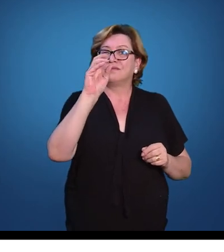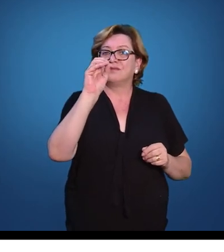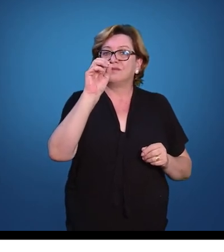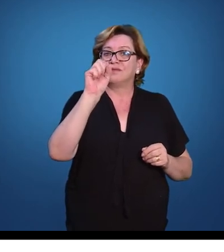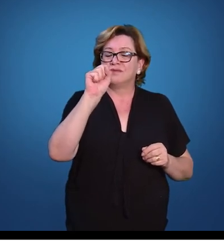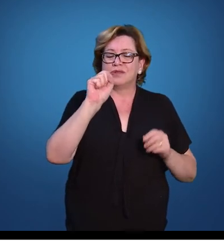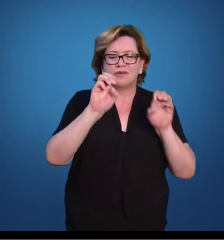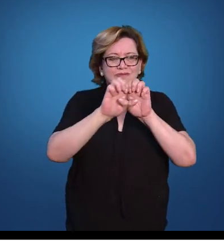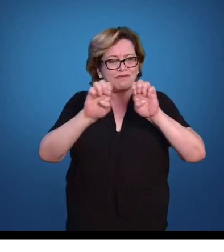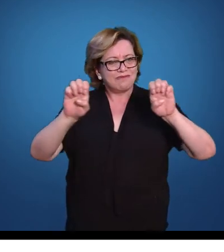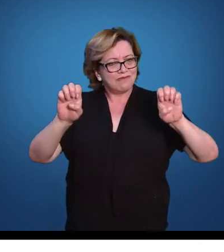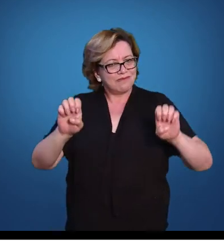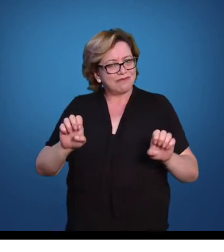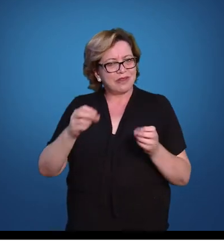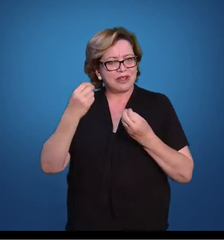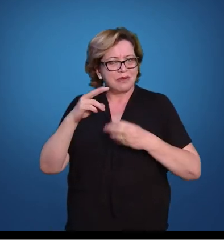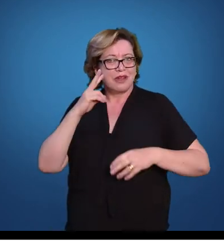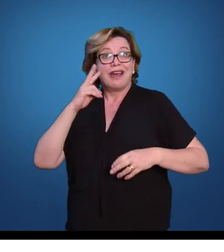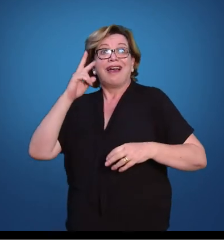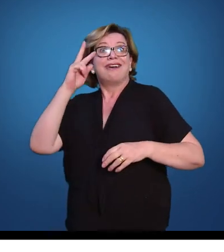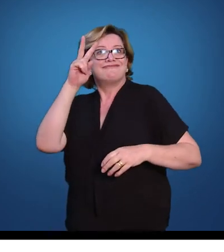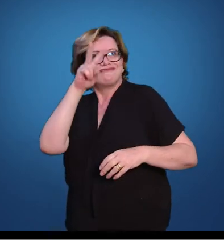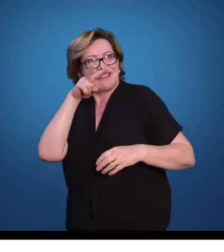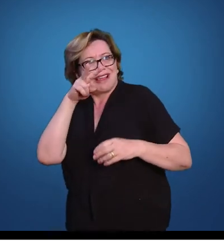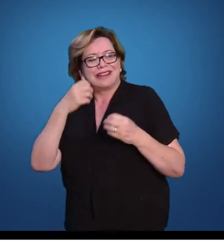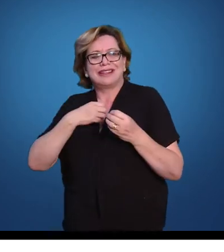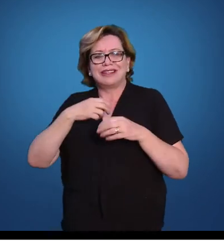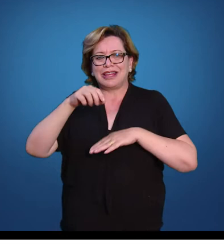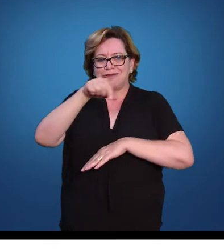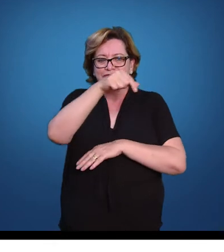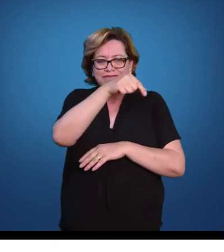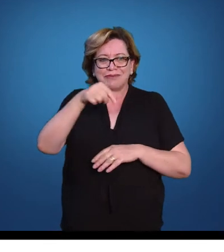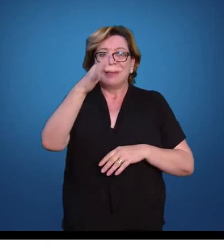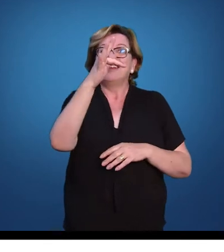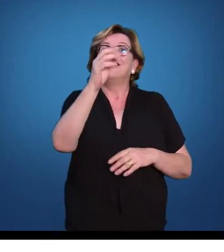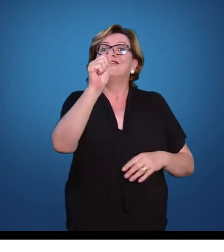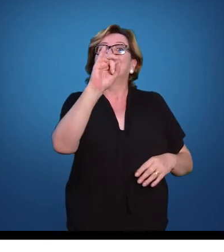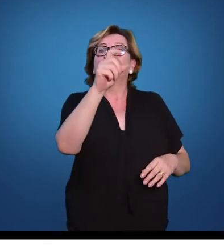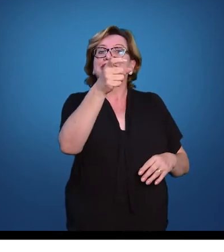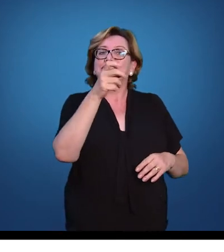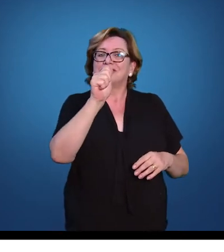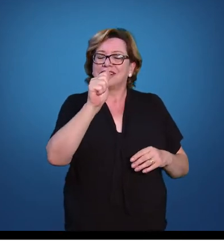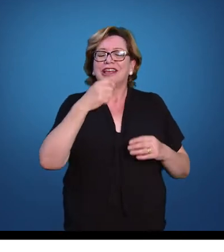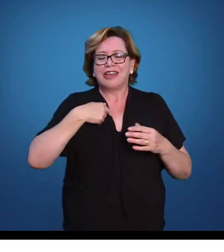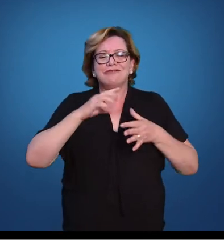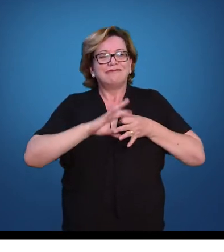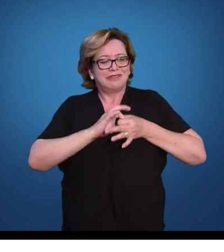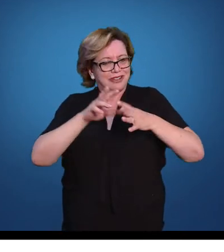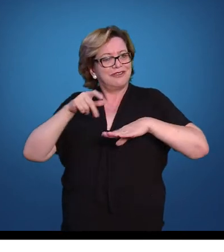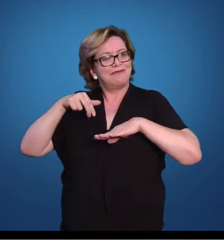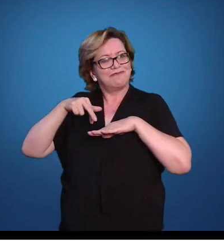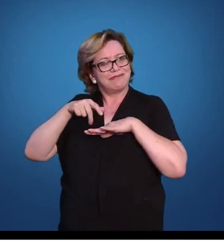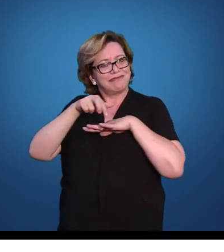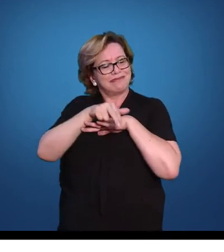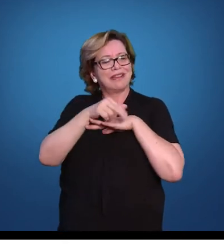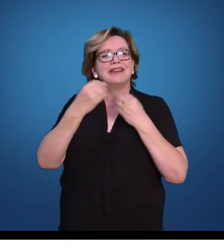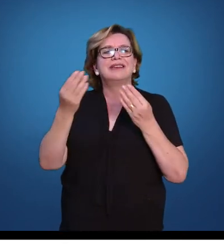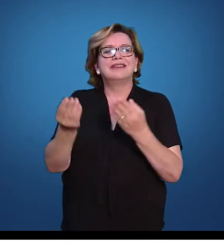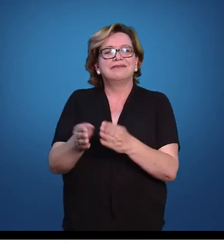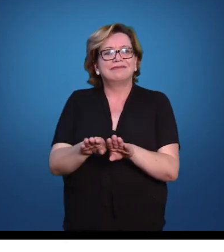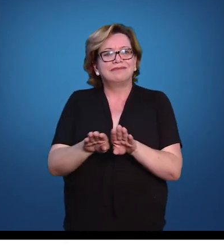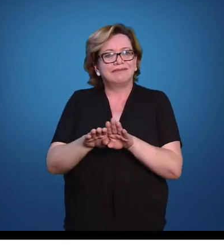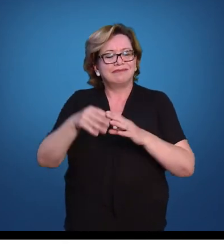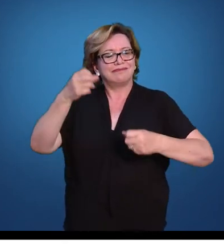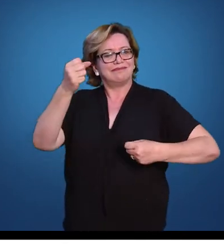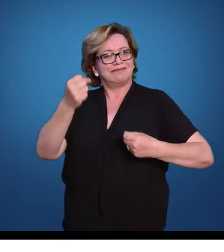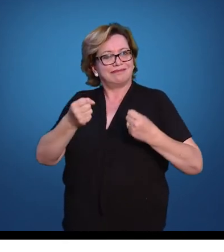e que eu consigo reconhecer e ler quando eu tenho uma faixa de pedestre, que me diz, pode passar sobre essa faixa e ao mesmo tempo